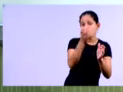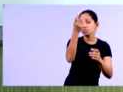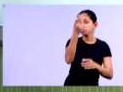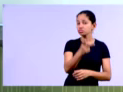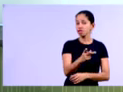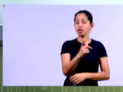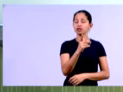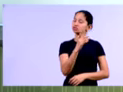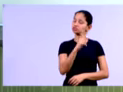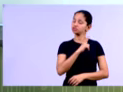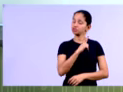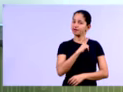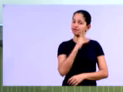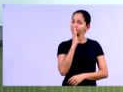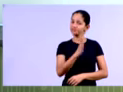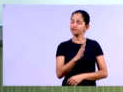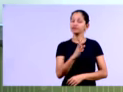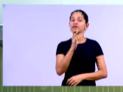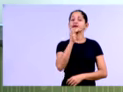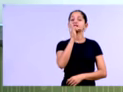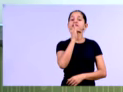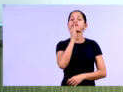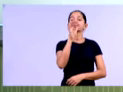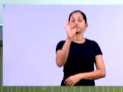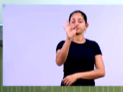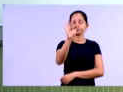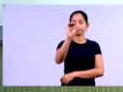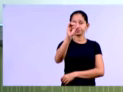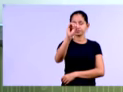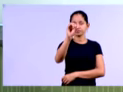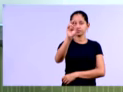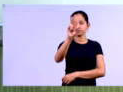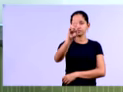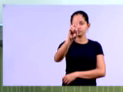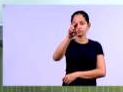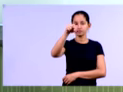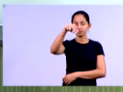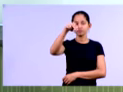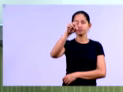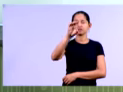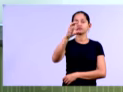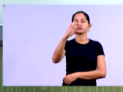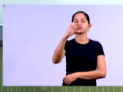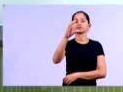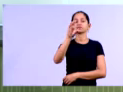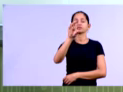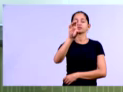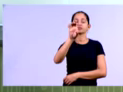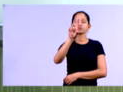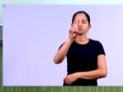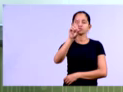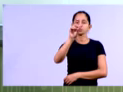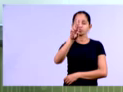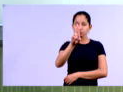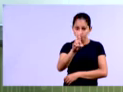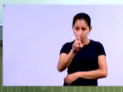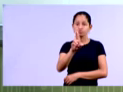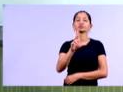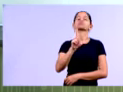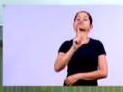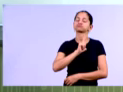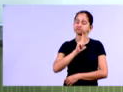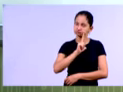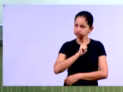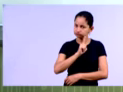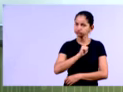calcular, por exemplo, a conta fornecedores a pagar, né, no balanço patrimonial, que é uma conta do passivo circulante, eu quero